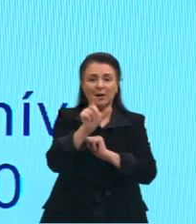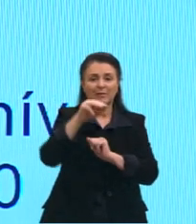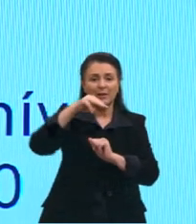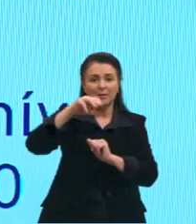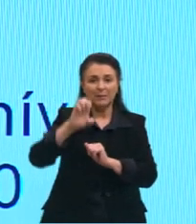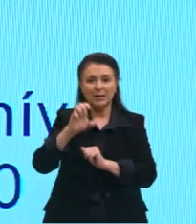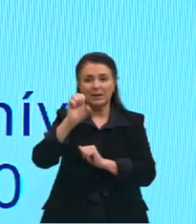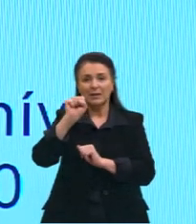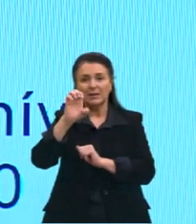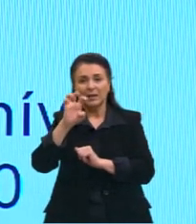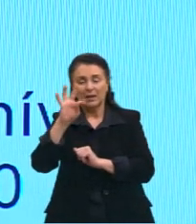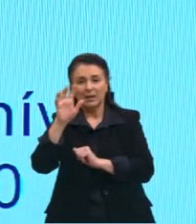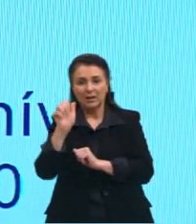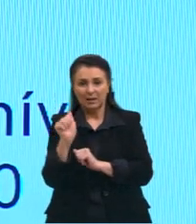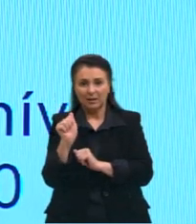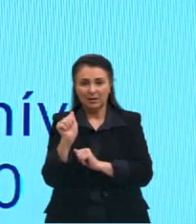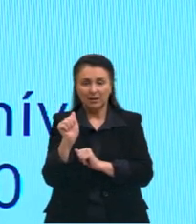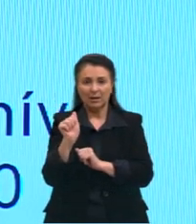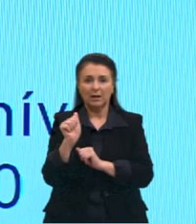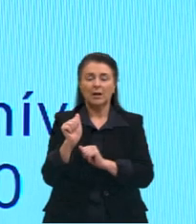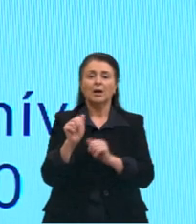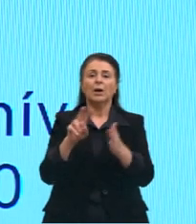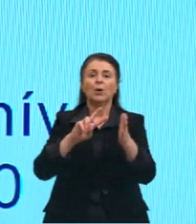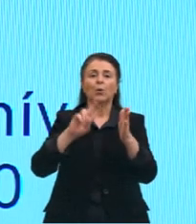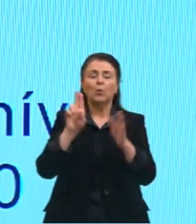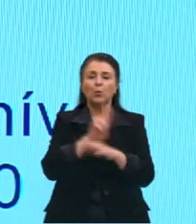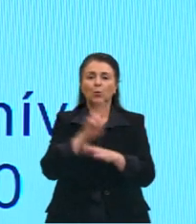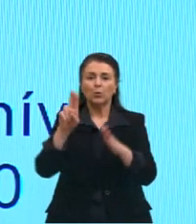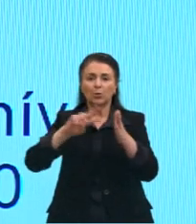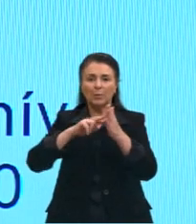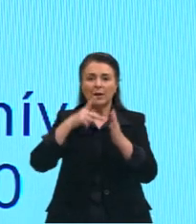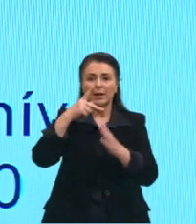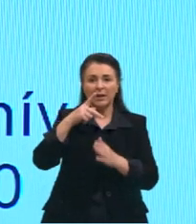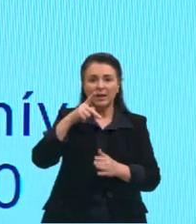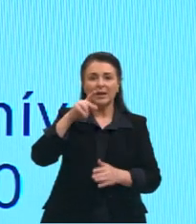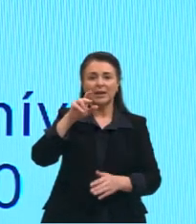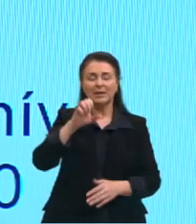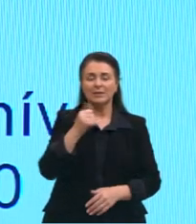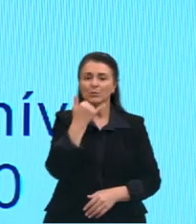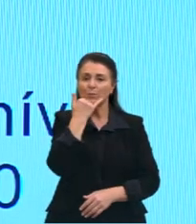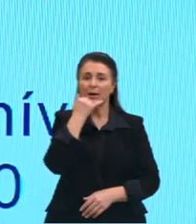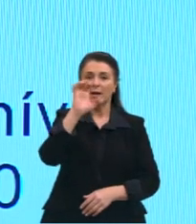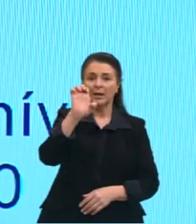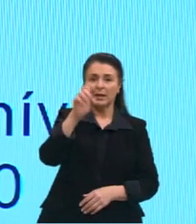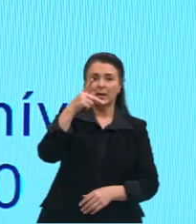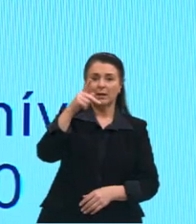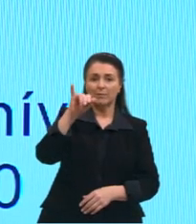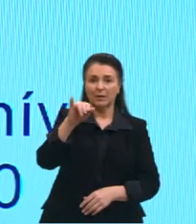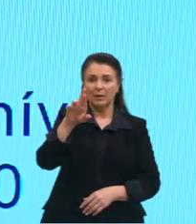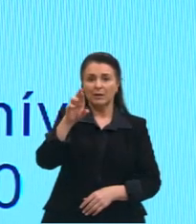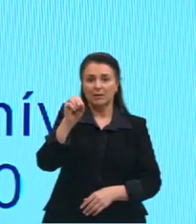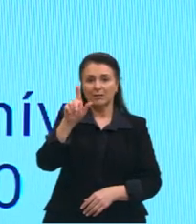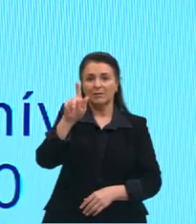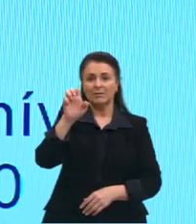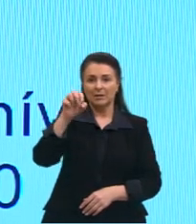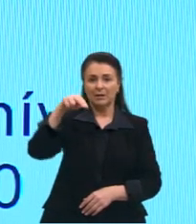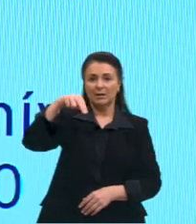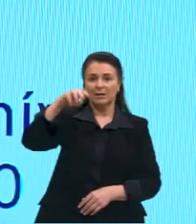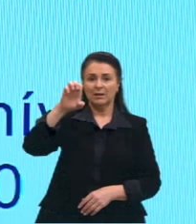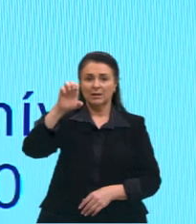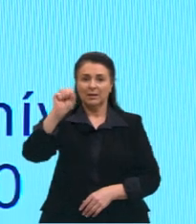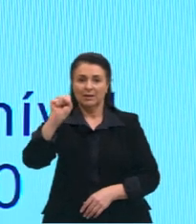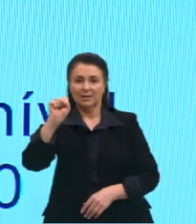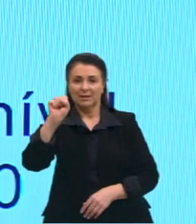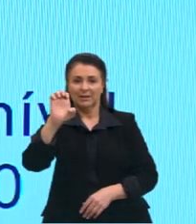o nome dessa consequência, então, é epirogênese. É o processo vertical, não